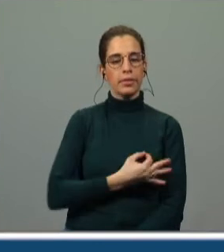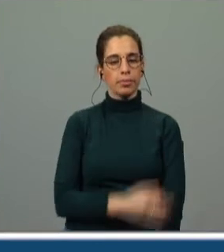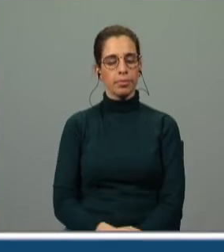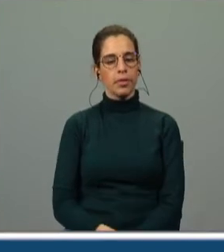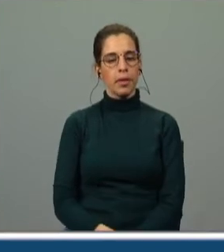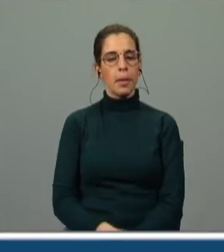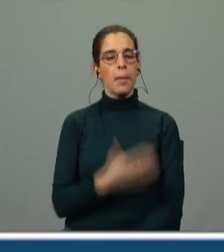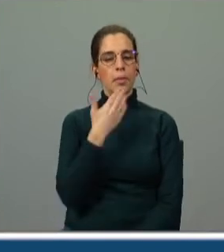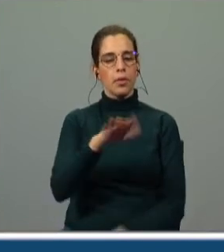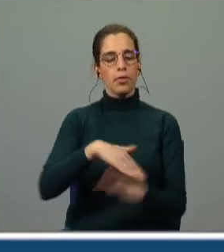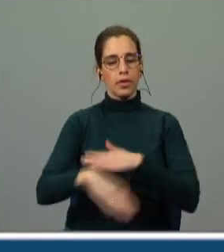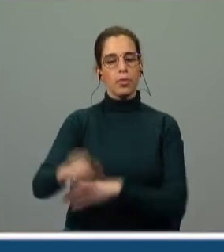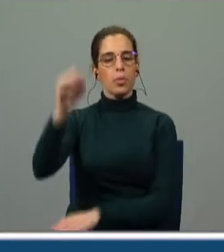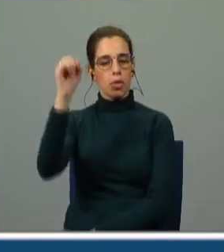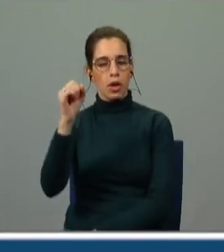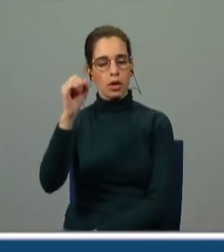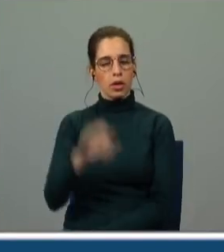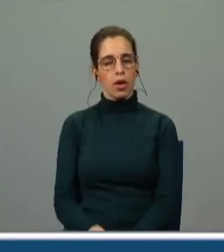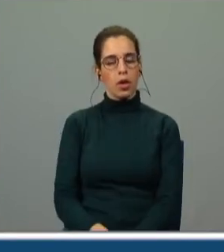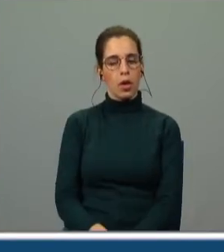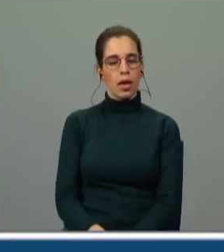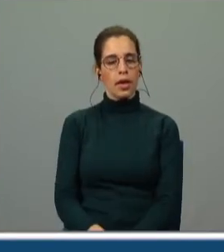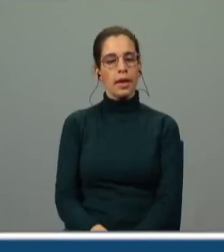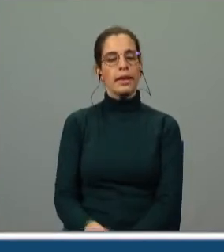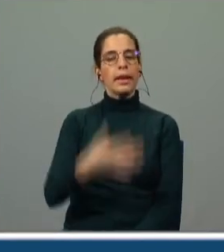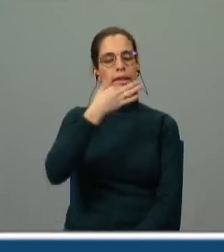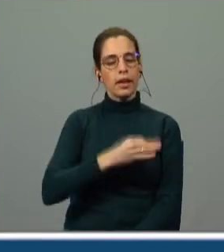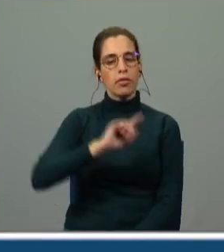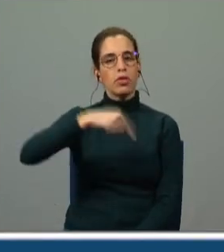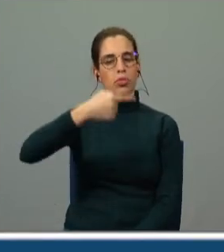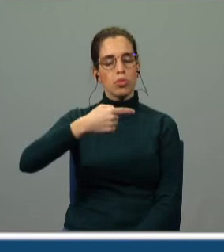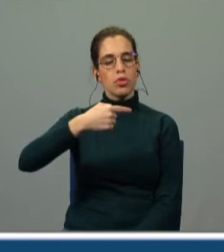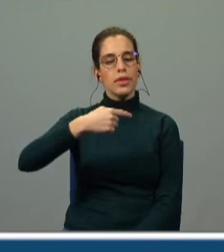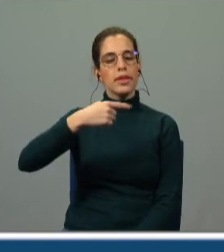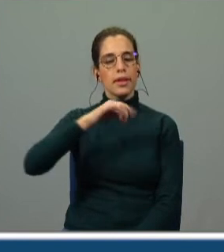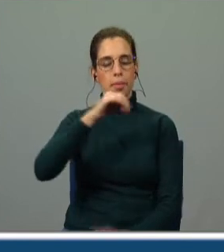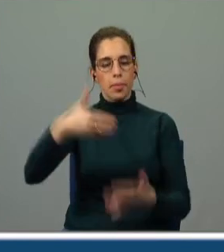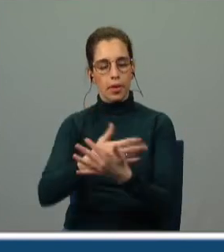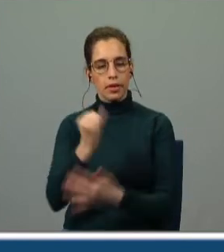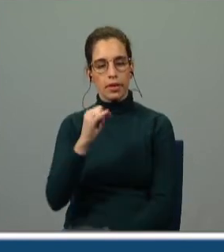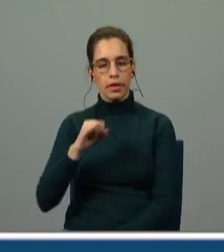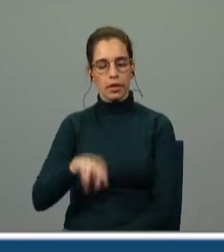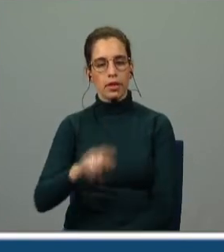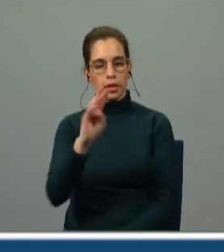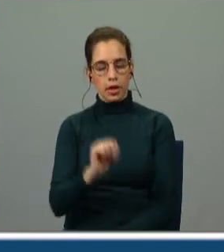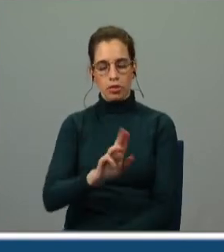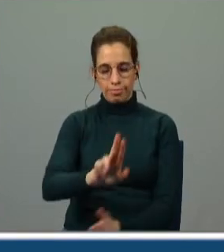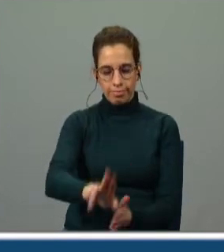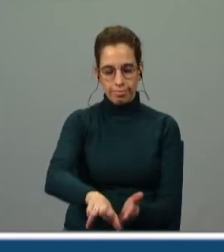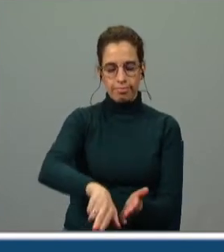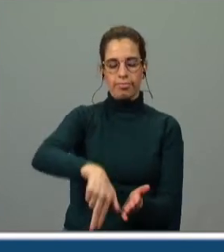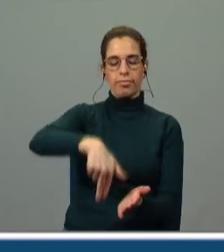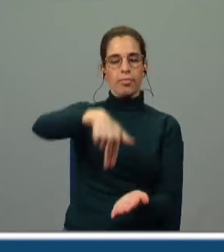fazer uma estátua com Inês coroada e ele acreditava que depois da morte Inês ia levantar-se